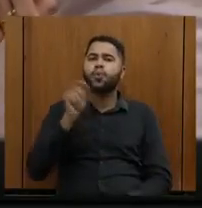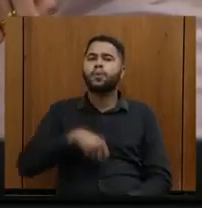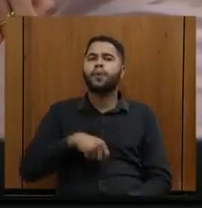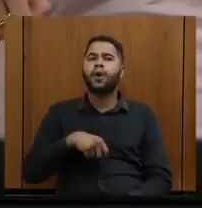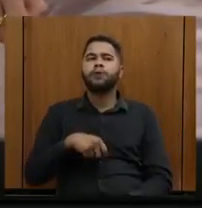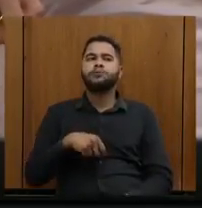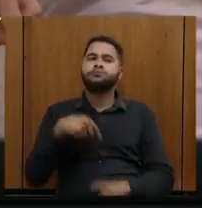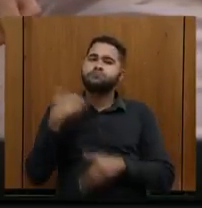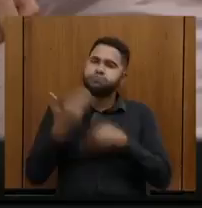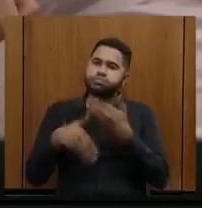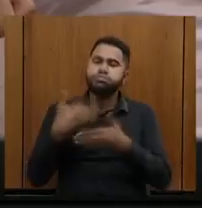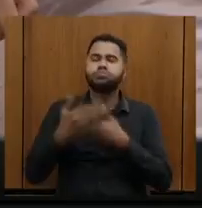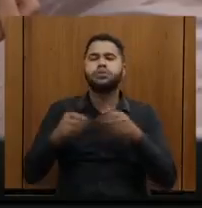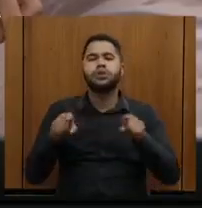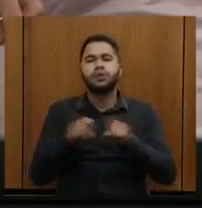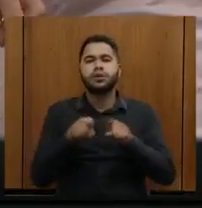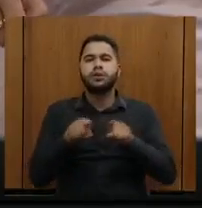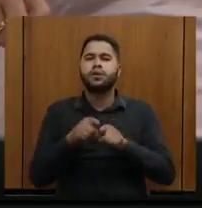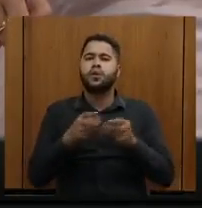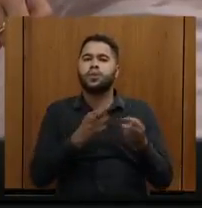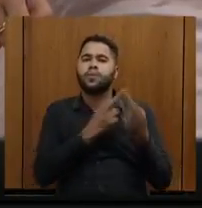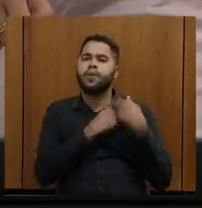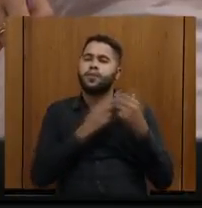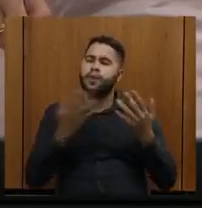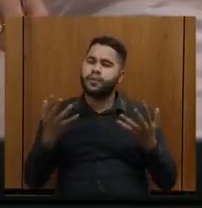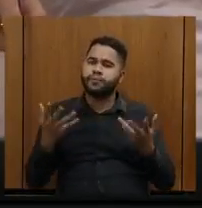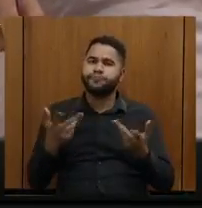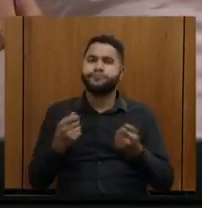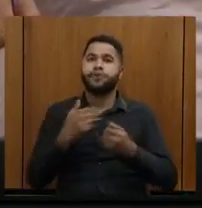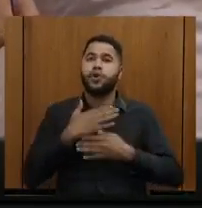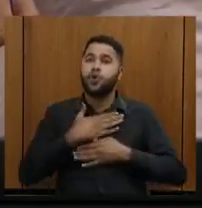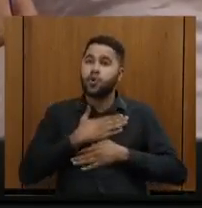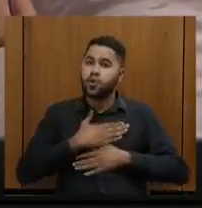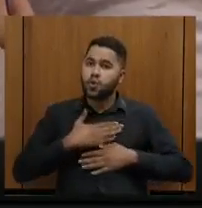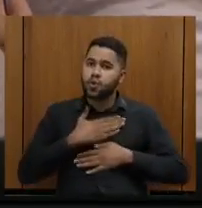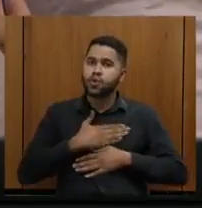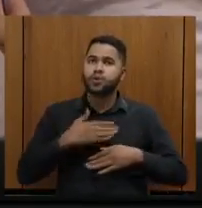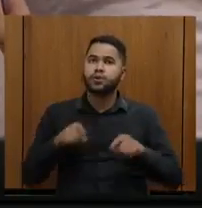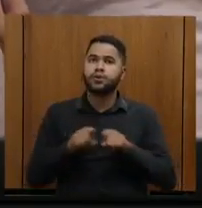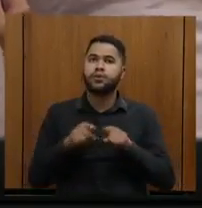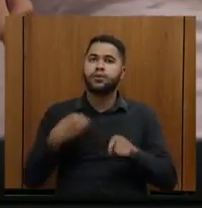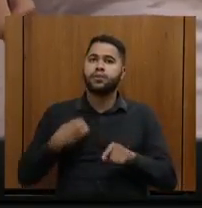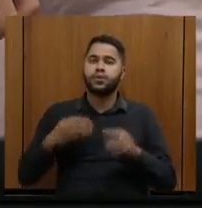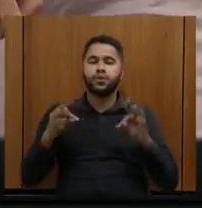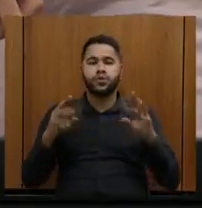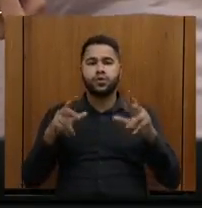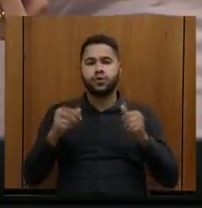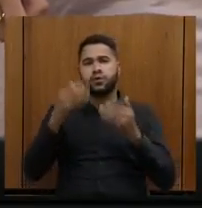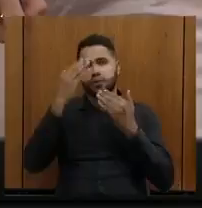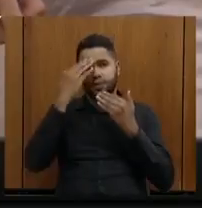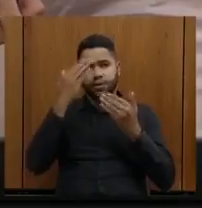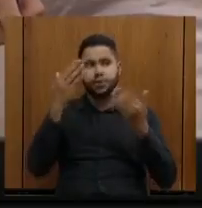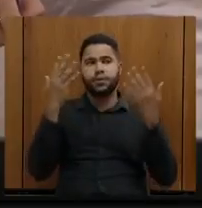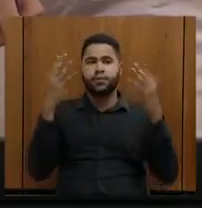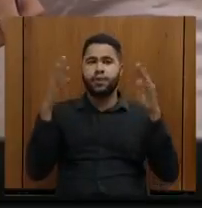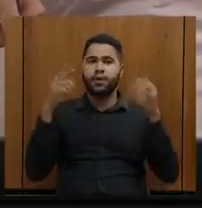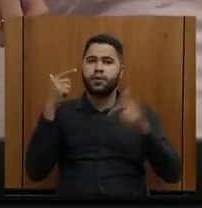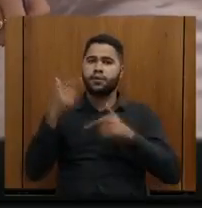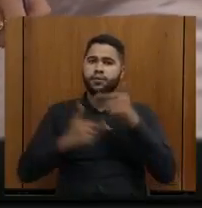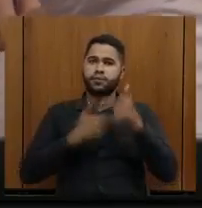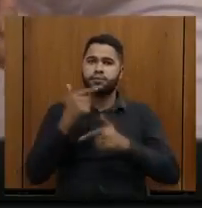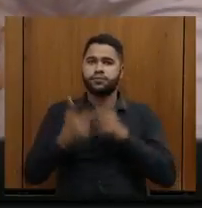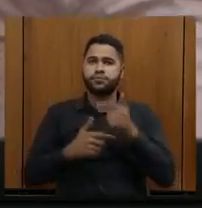está desempenhando também um papel brilhante. Gostaria de ressaltar aqui a presença de todos vocês, muito obrigado, parabéns pelo trabalho.